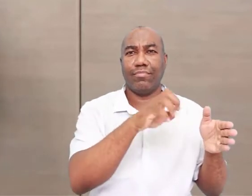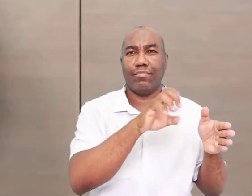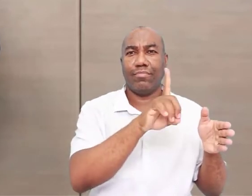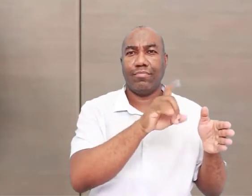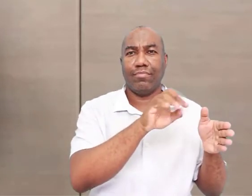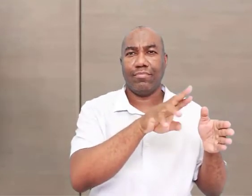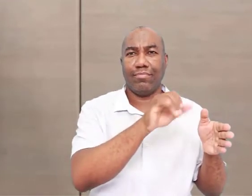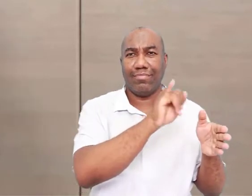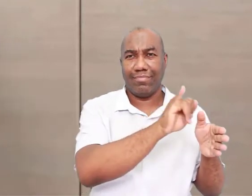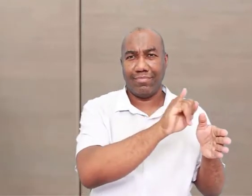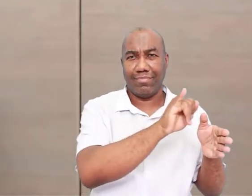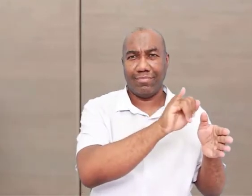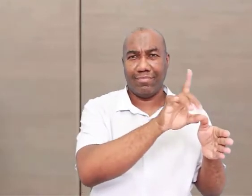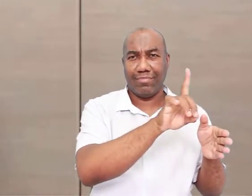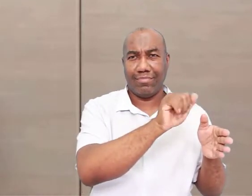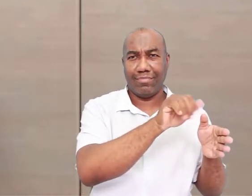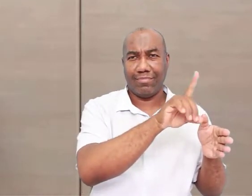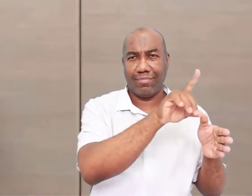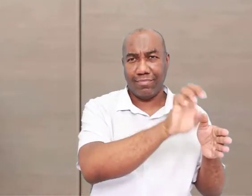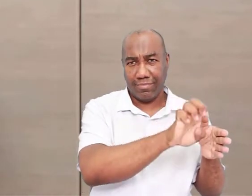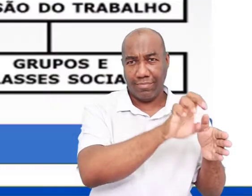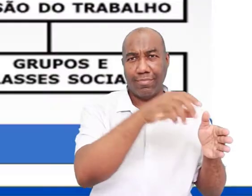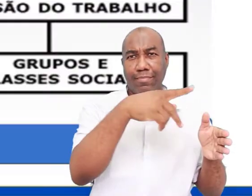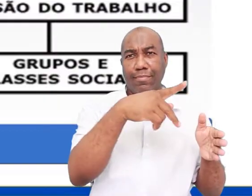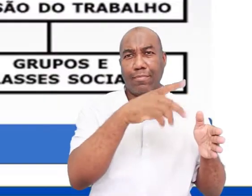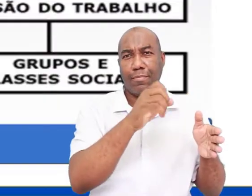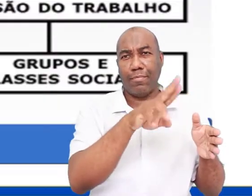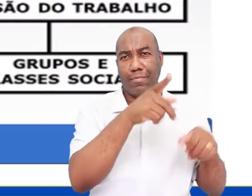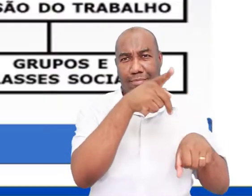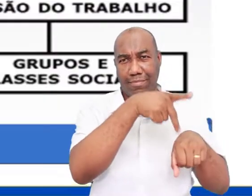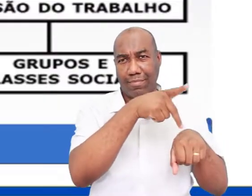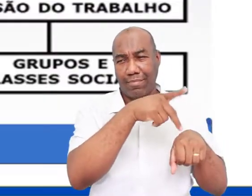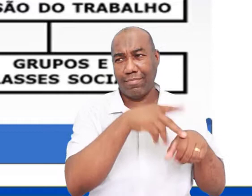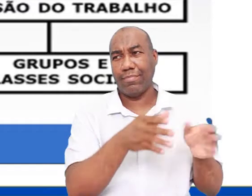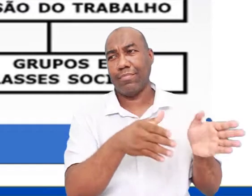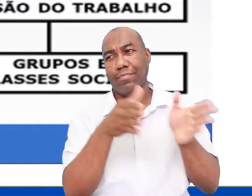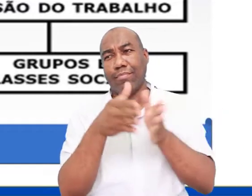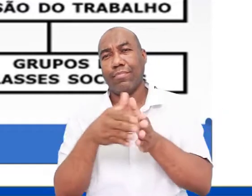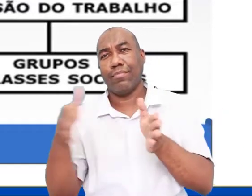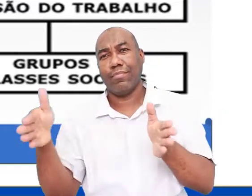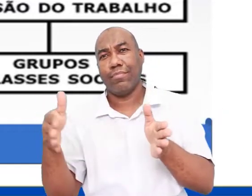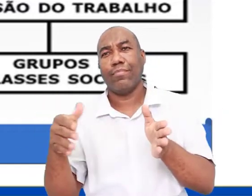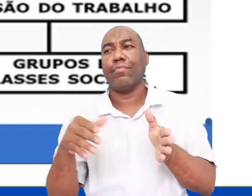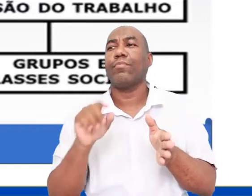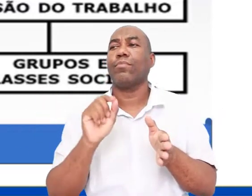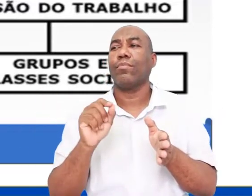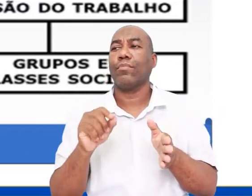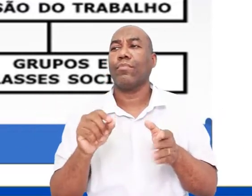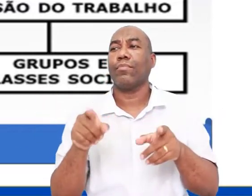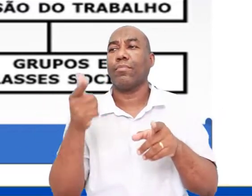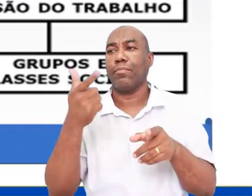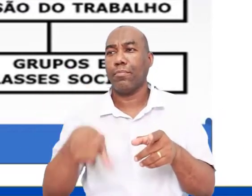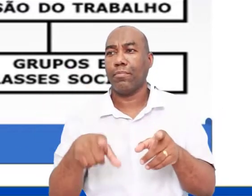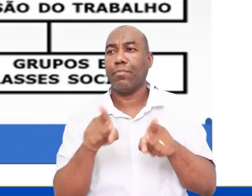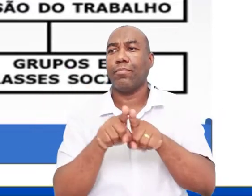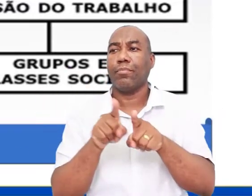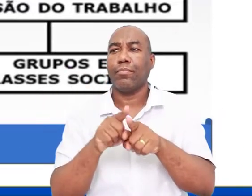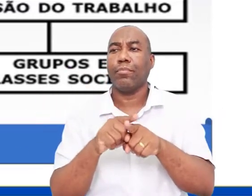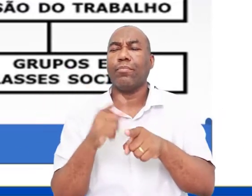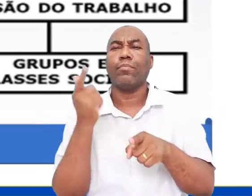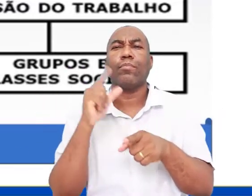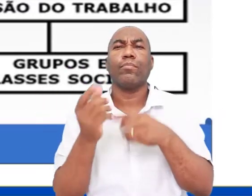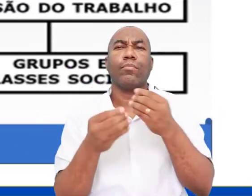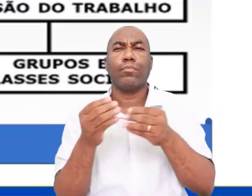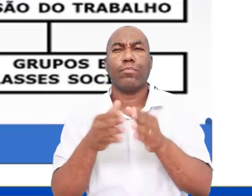Idade da Pedra, tem um período muito longo, chamado Paleolítico. Tem um período mais curto, chamado Neolítico. E depois, o segundo